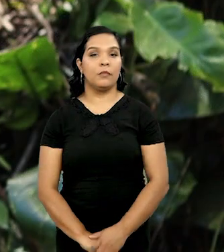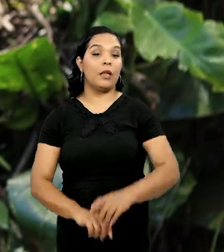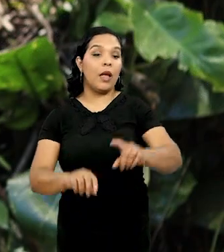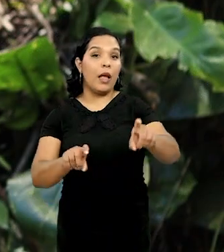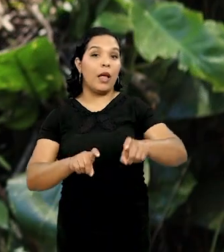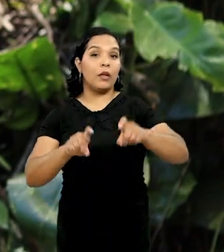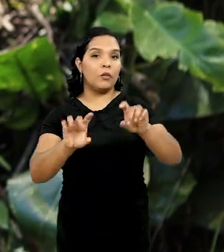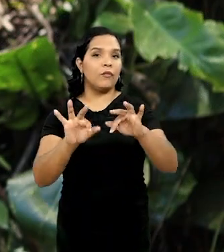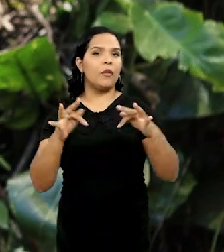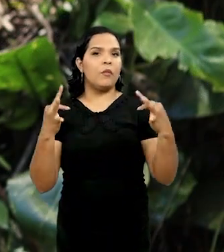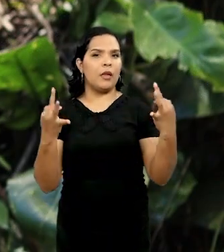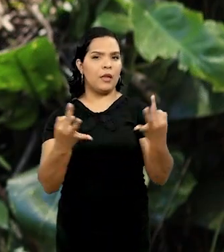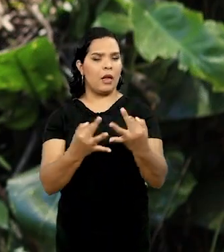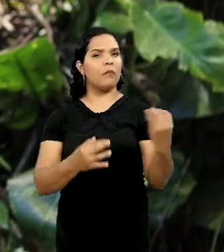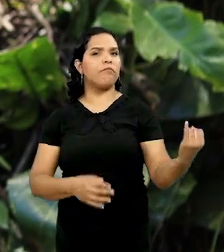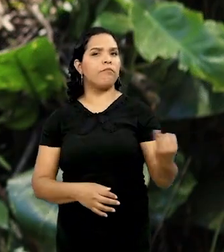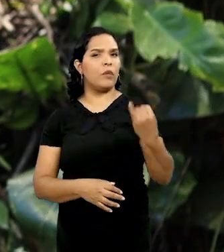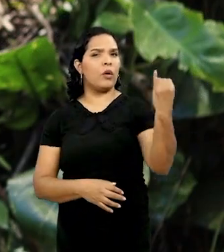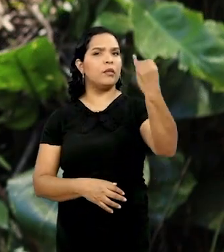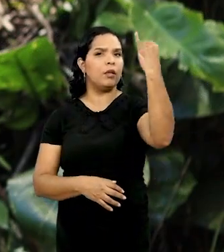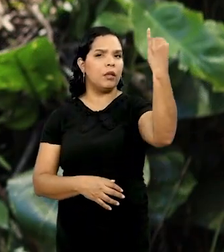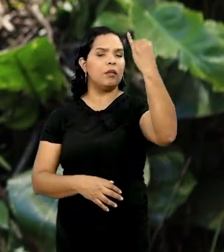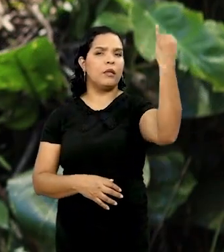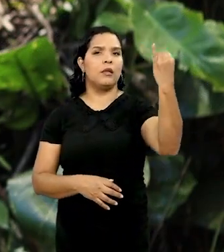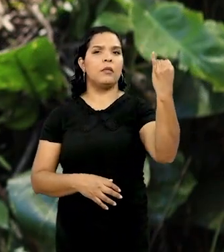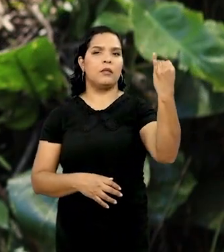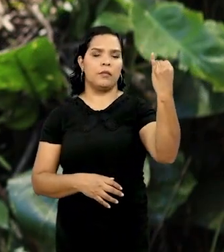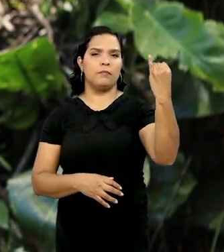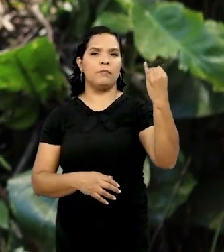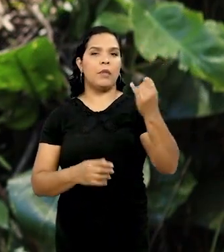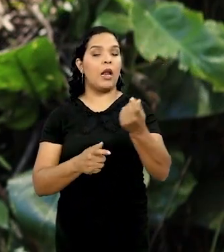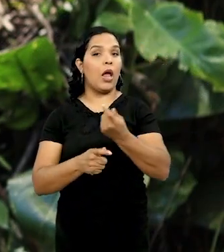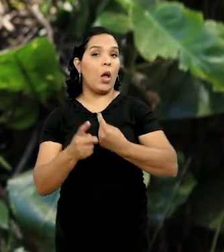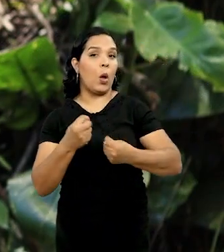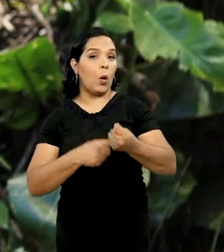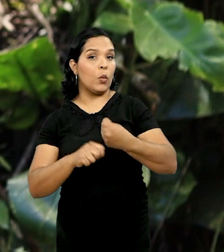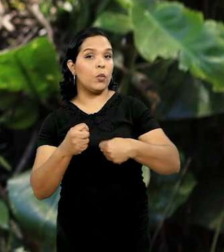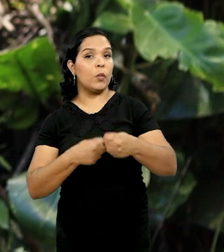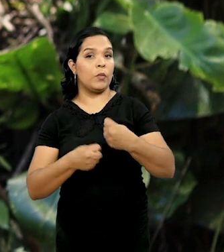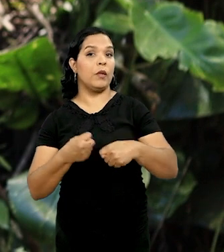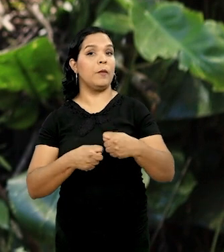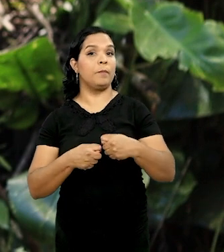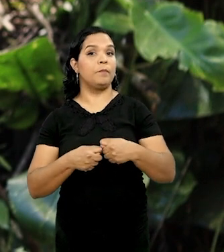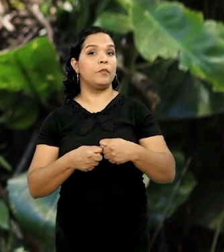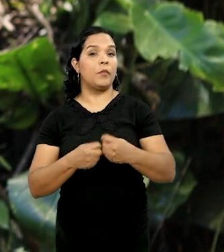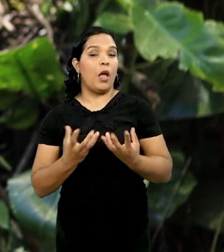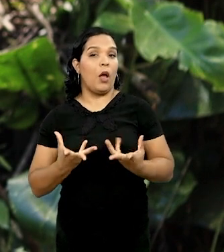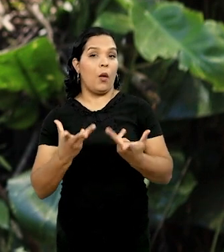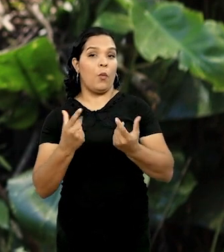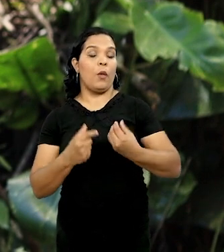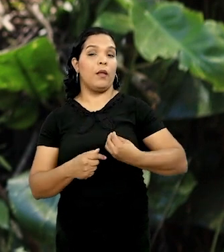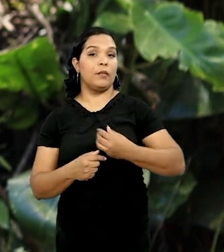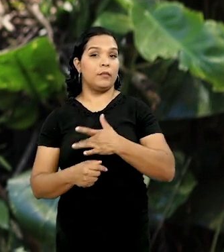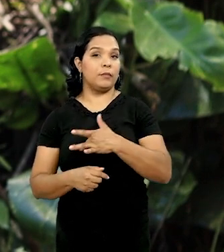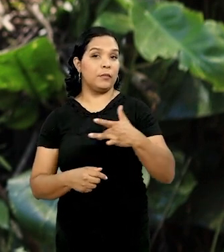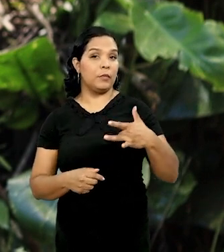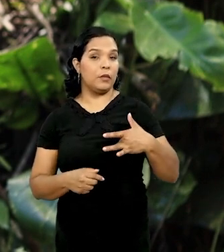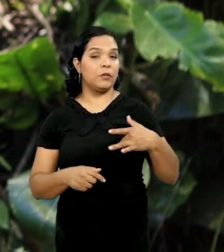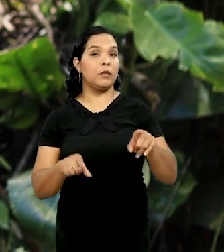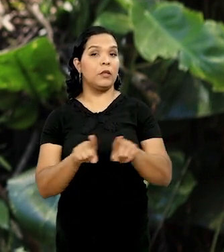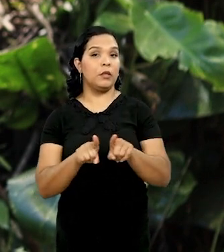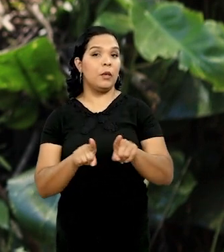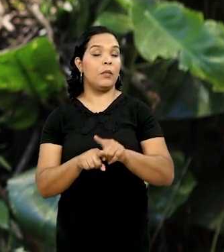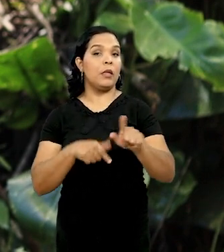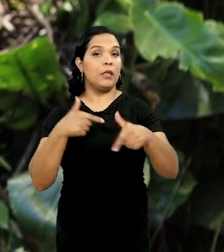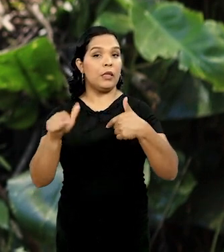A agricultura familiar tem grande importância para a economia nacional. Além de produzir alimentos de qualidade, a atividade gera